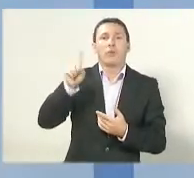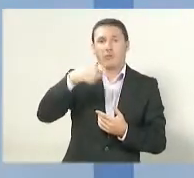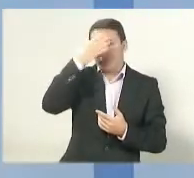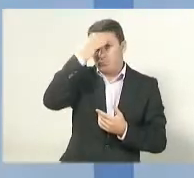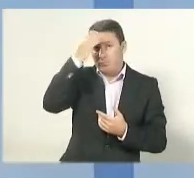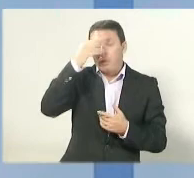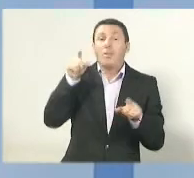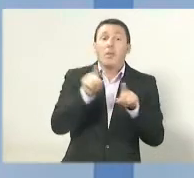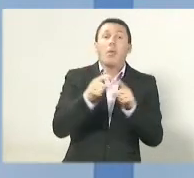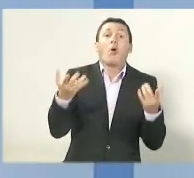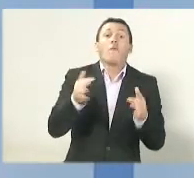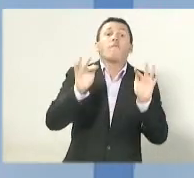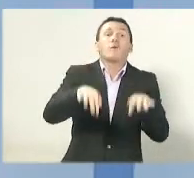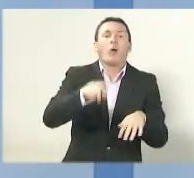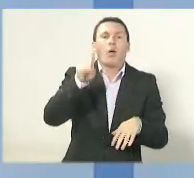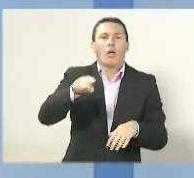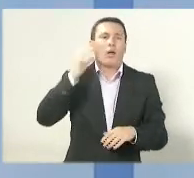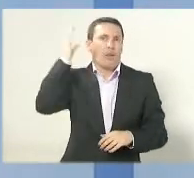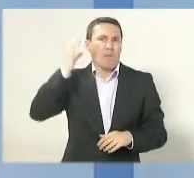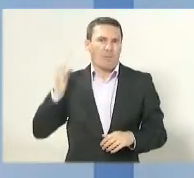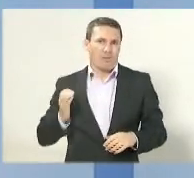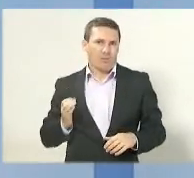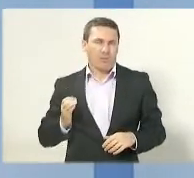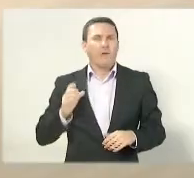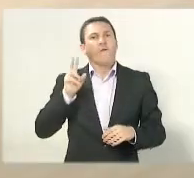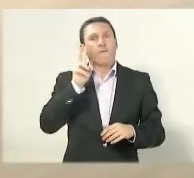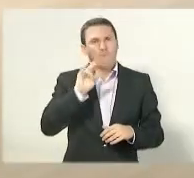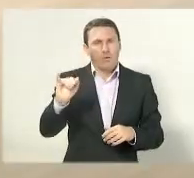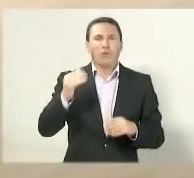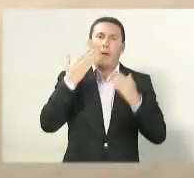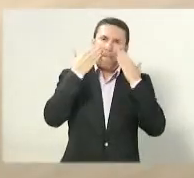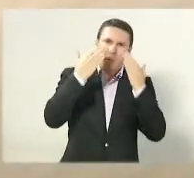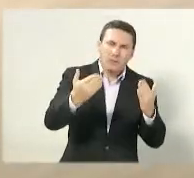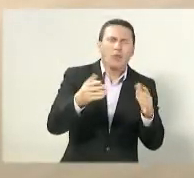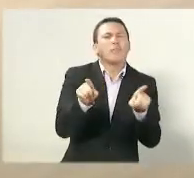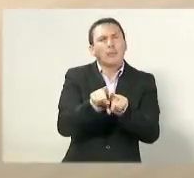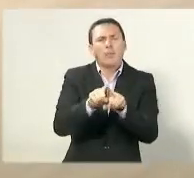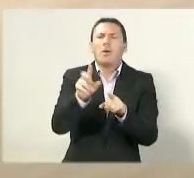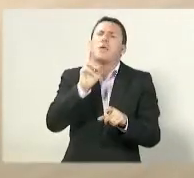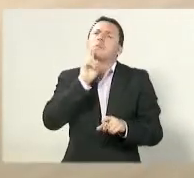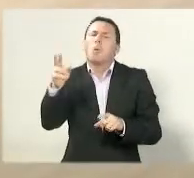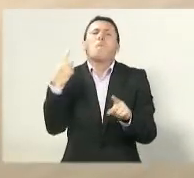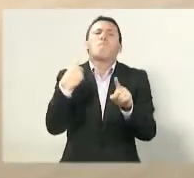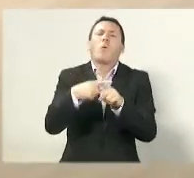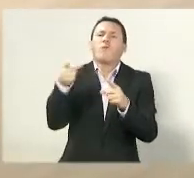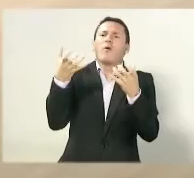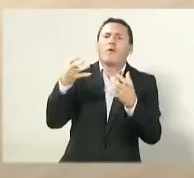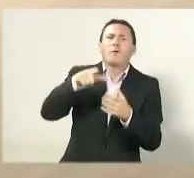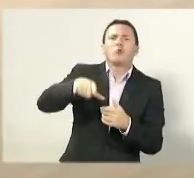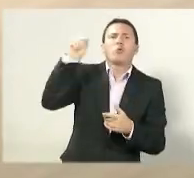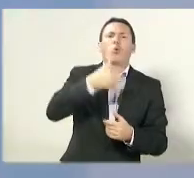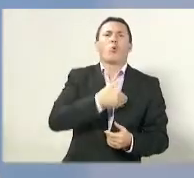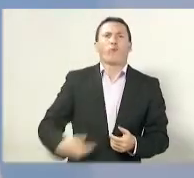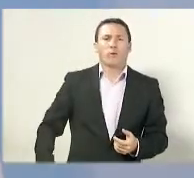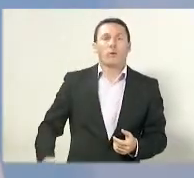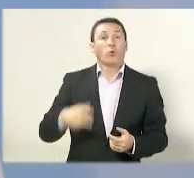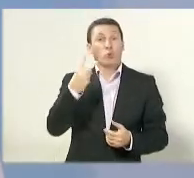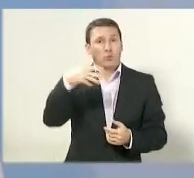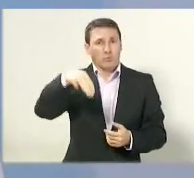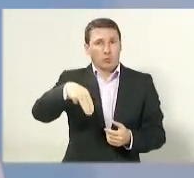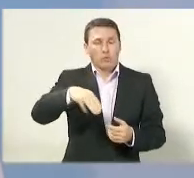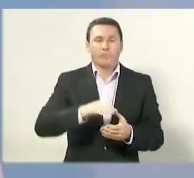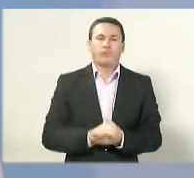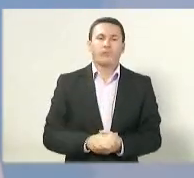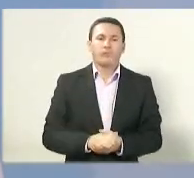diz por que merece o voto do eleitor. Também dois minutos, candidata. Boa noite, Tourinho. Boa noite. Boa noite a todos os candidatos. Boa noite a quem está em